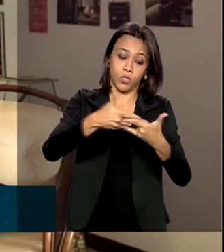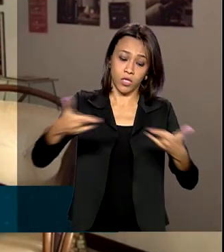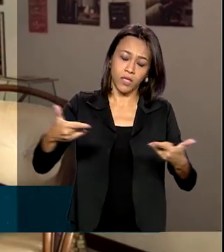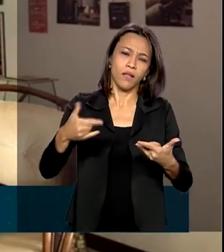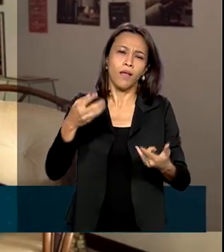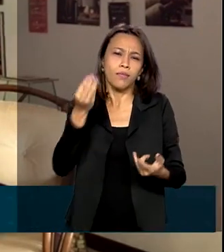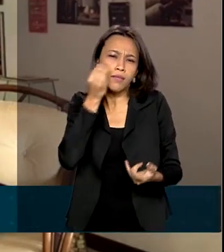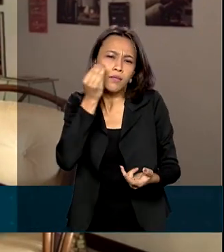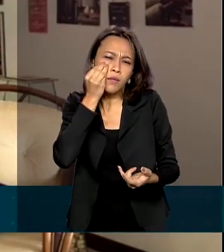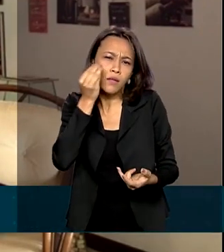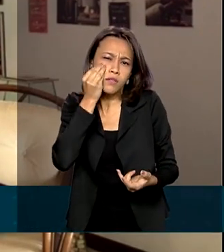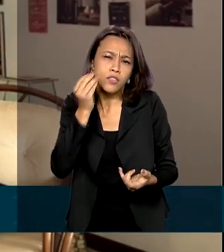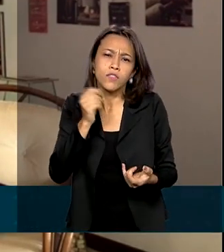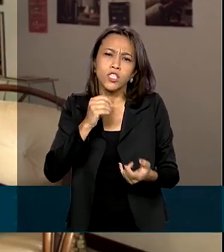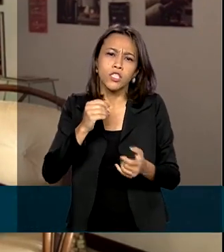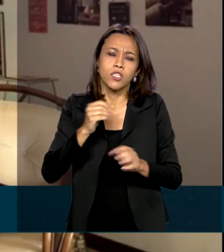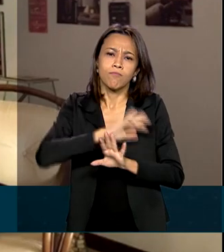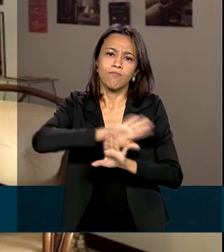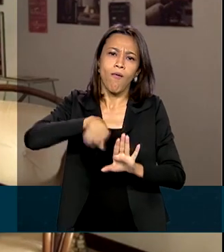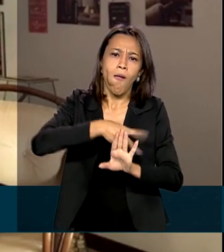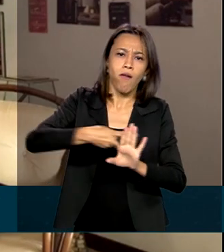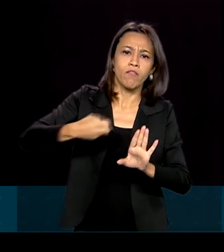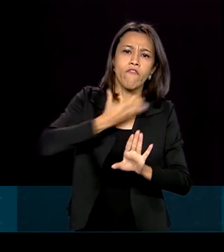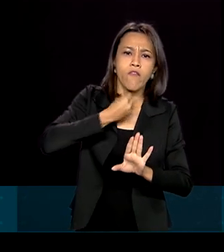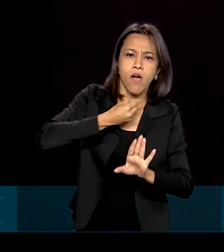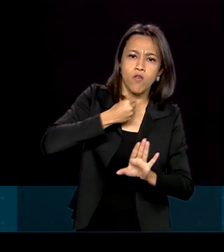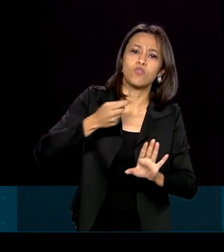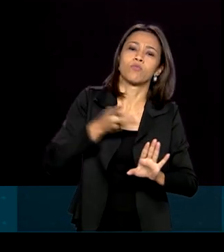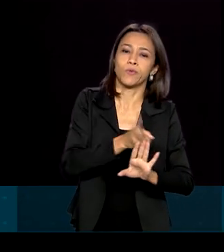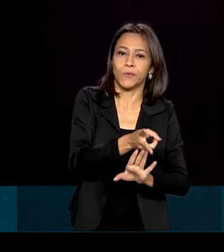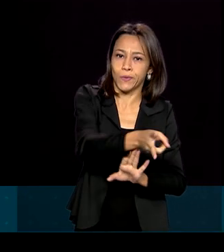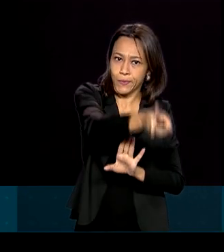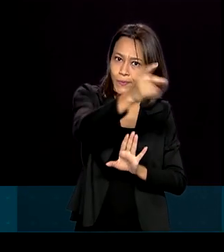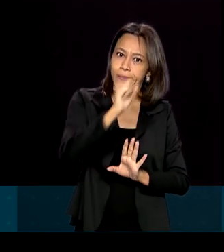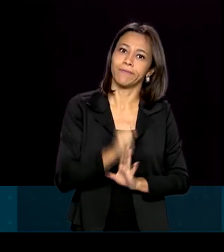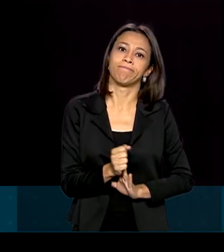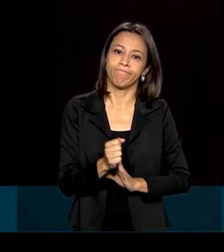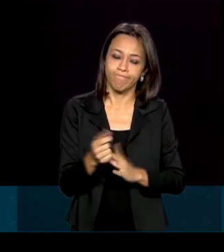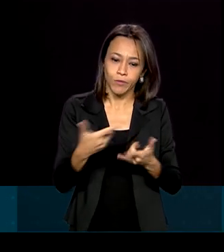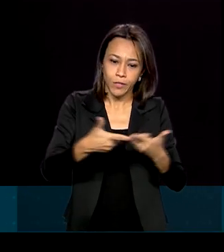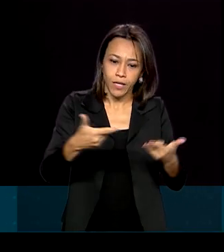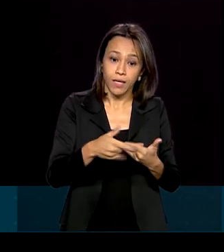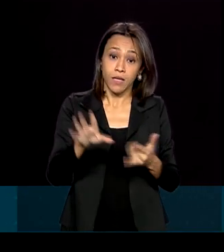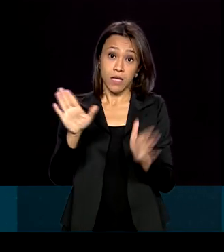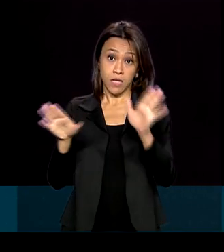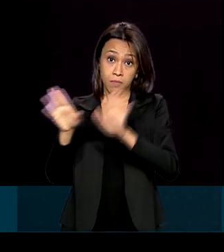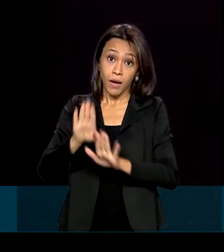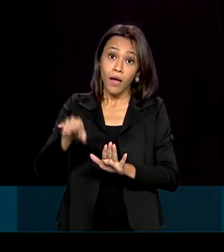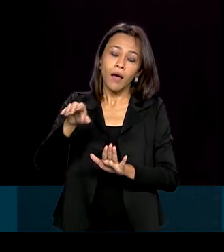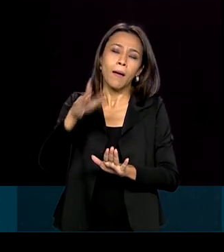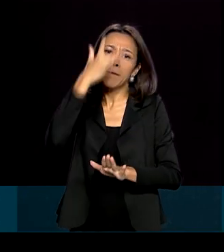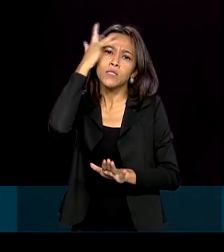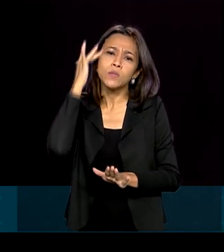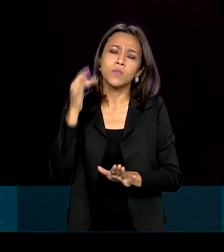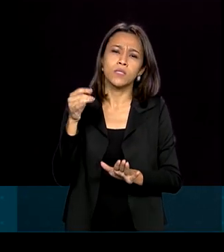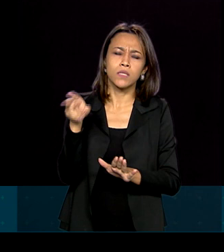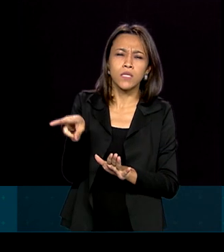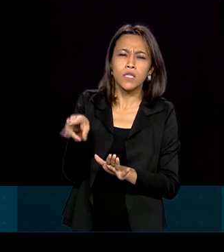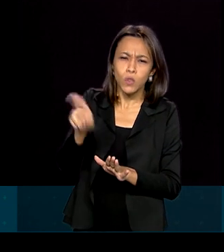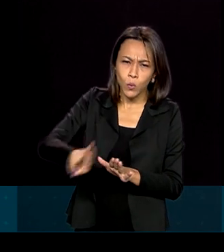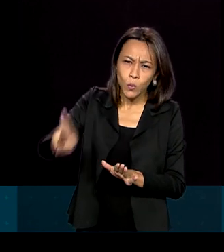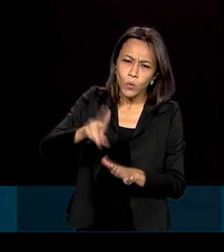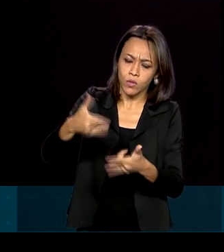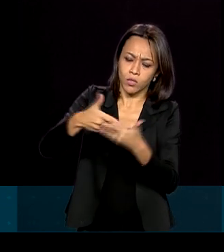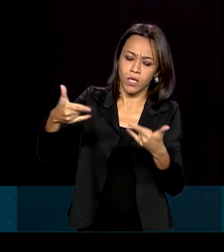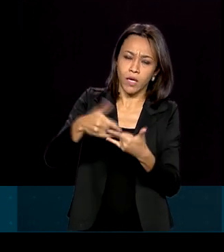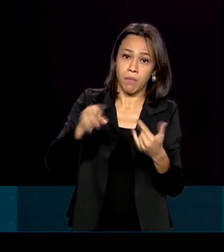fraudes com essa forma de pagamento continuam. E para proteger clientes que ainda usam cheques, o Banco do Brasil